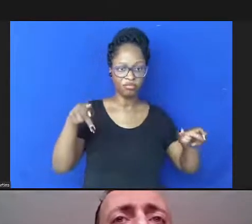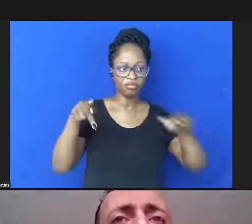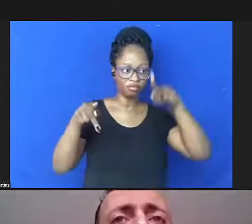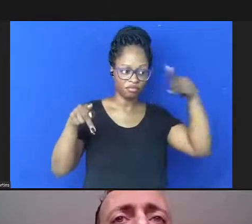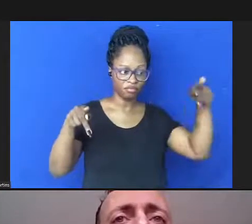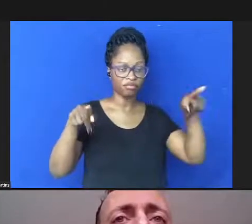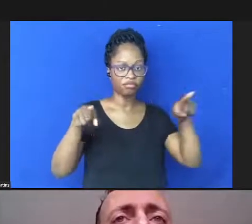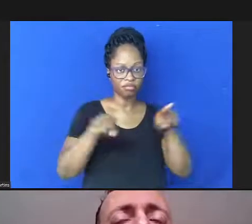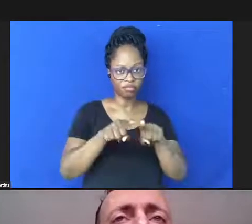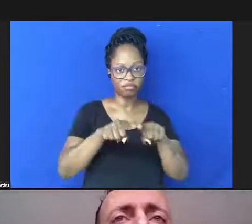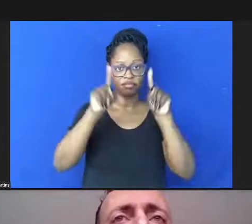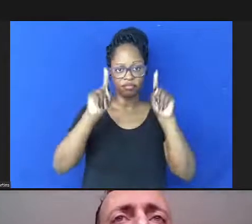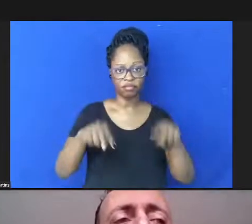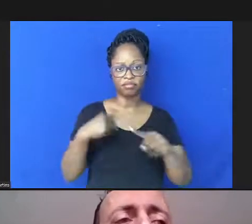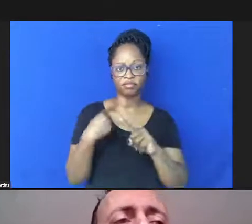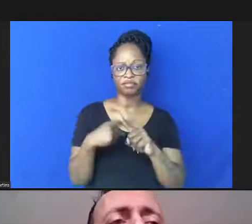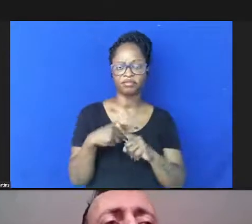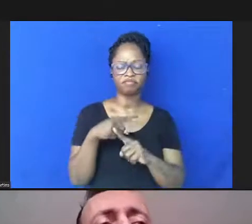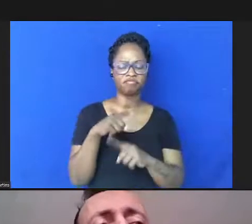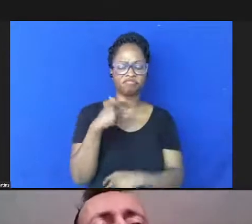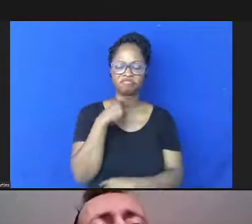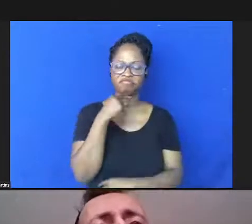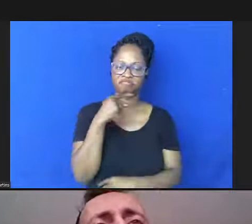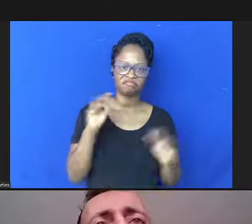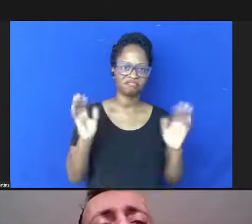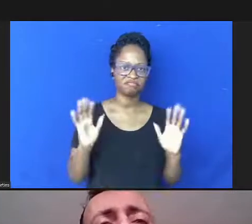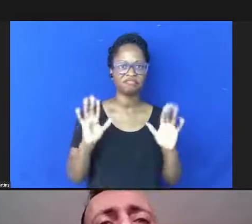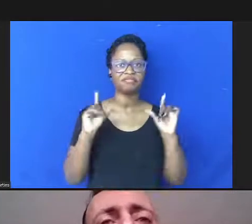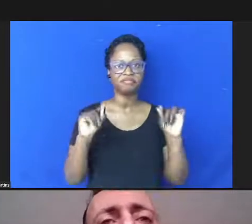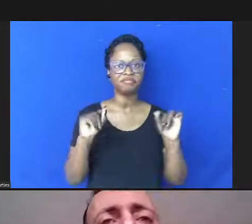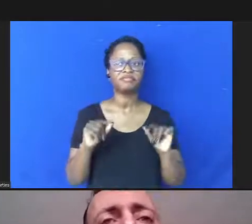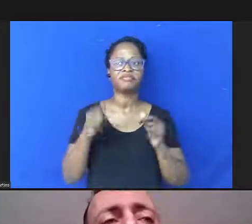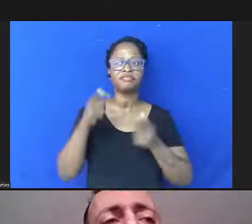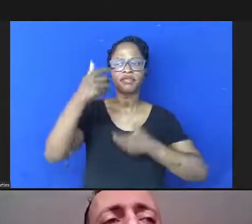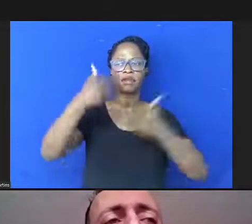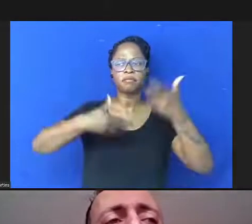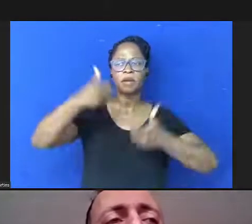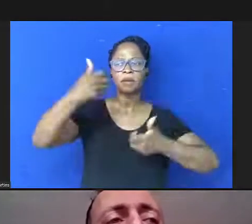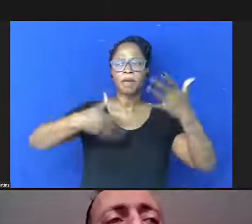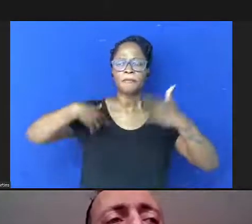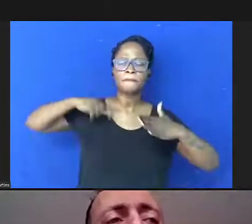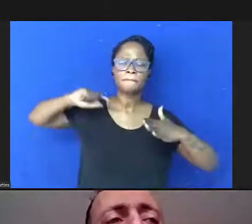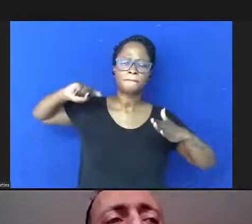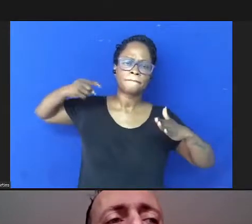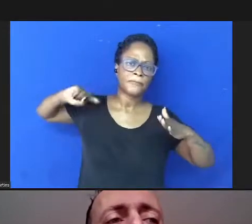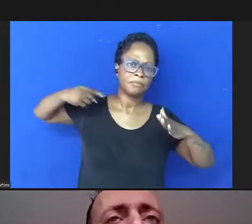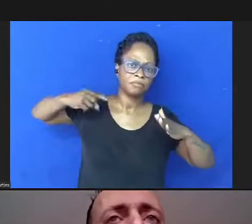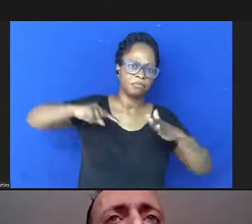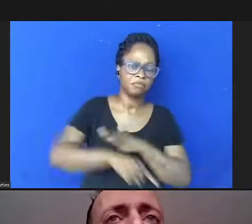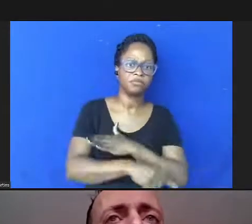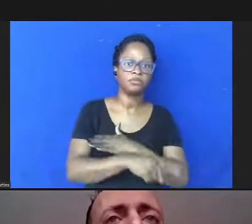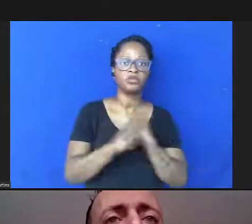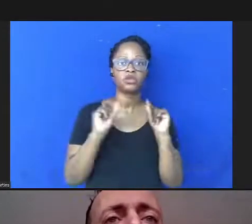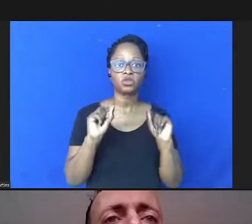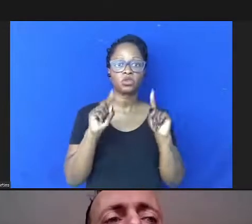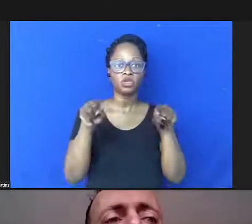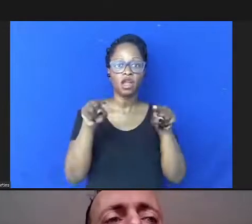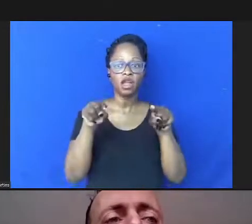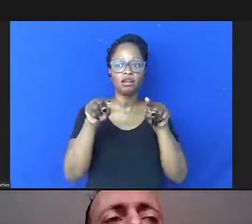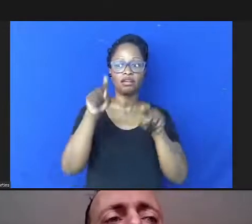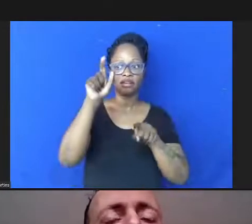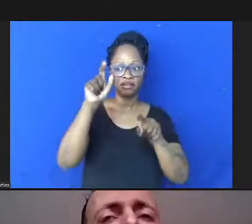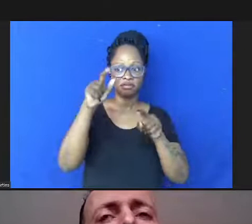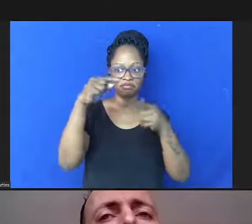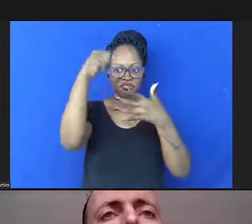que sem dúvida nenhuma discorreram em profundidade essas questões